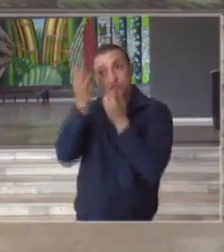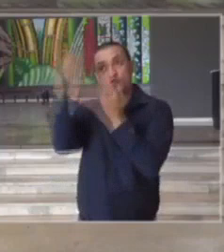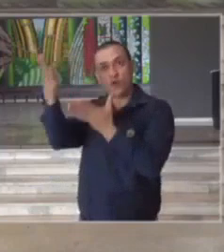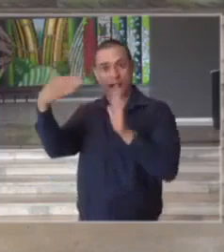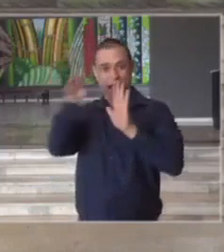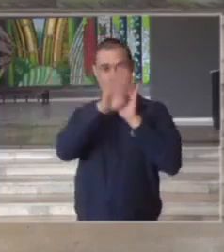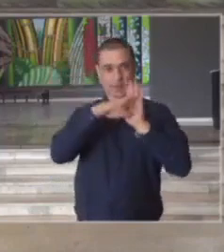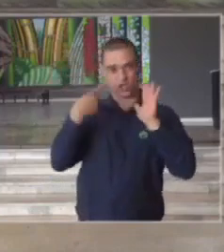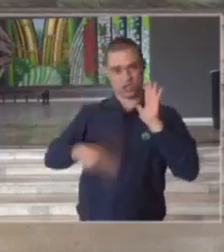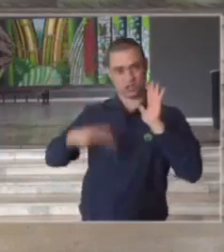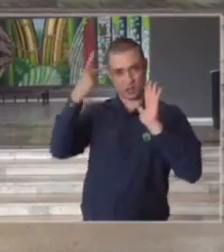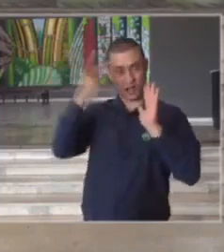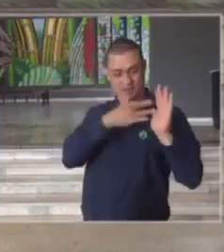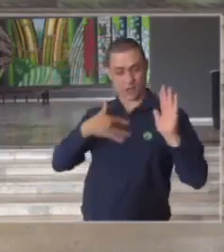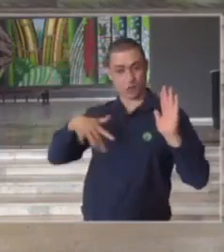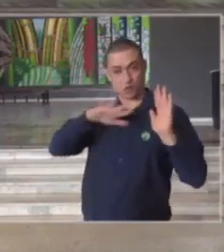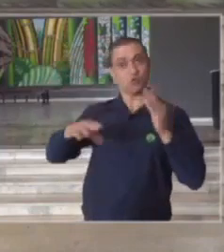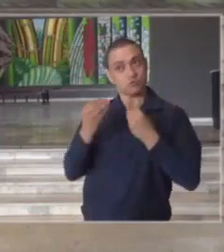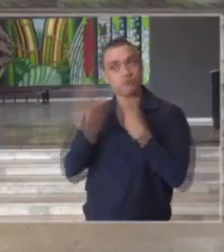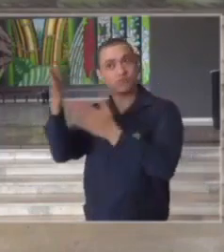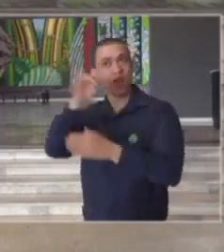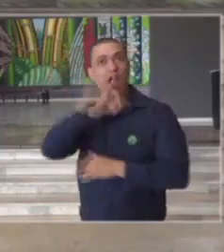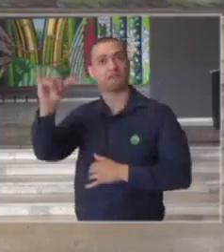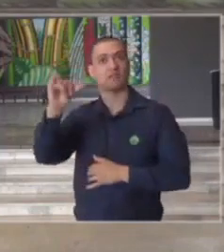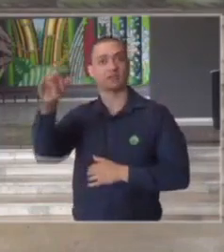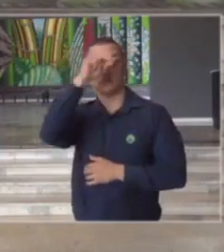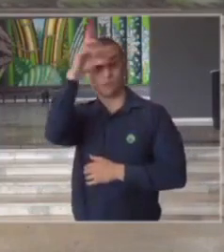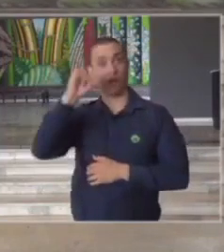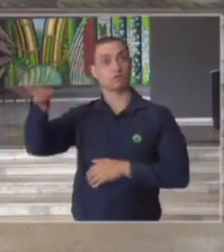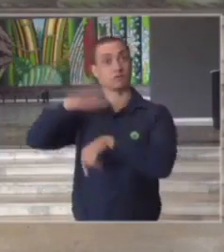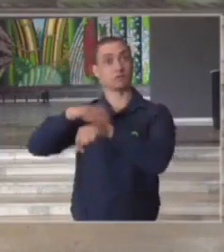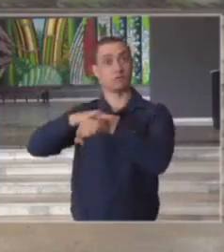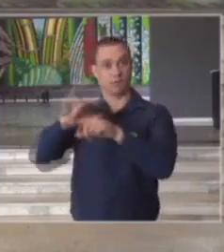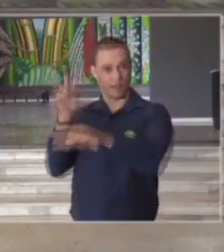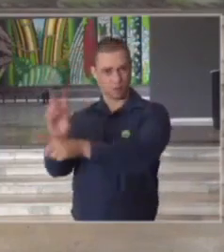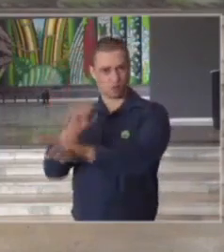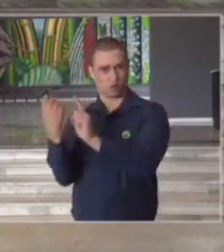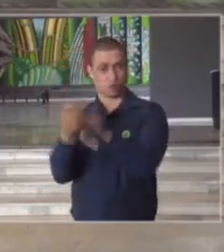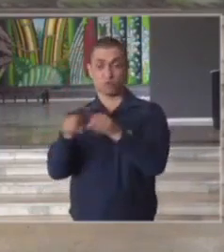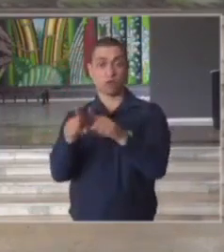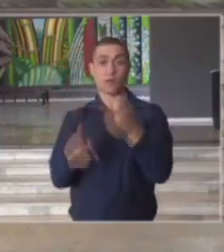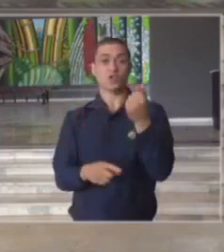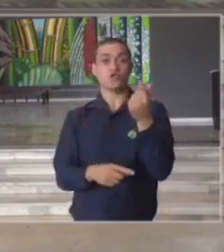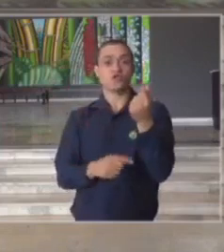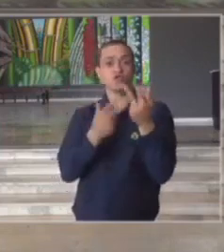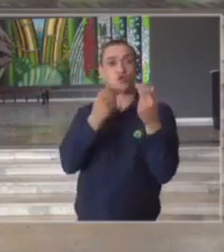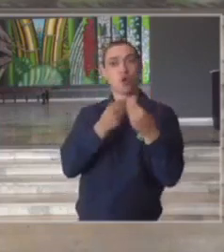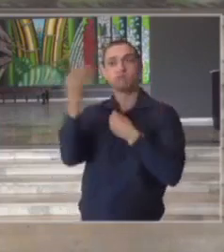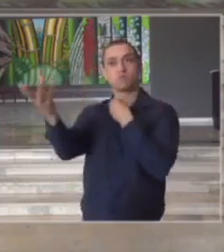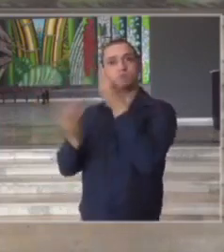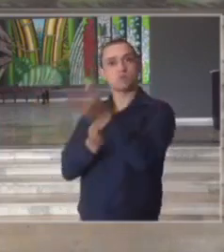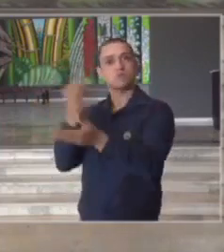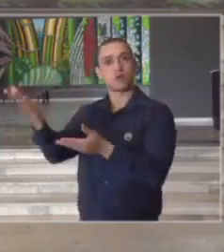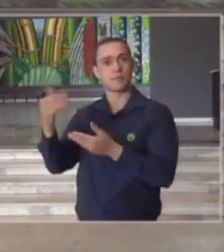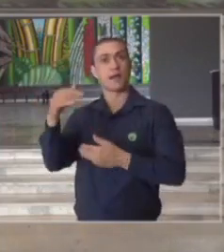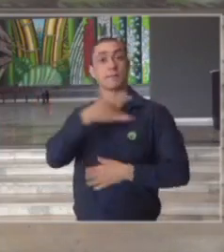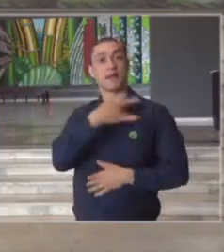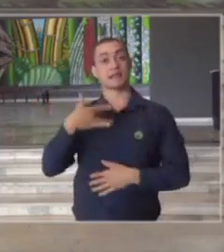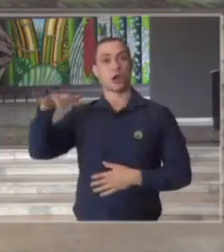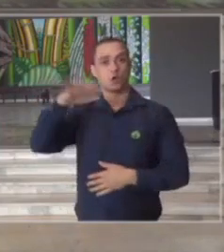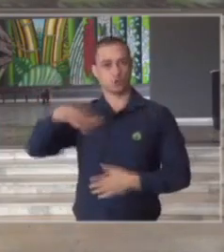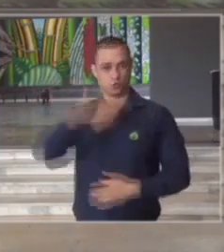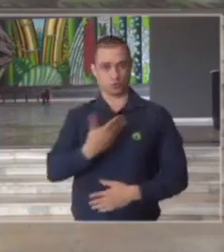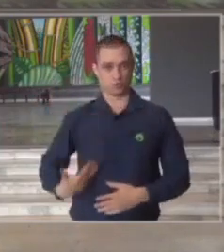medidas no âmbito da saúde e da proteção social que nós temos adotado e também os recursos que são destinados para a saúde